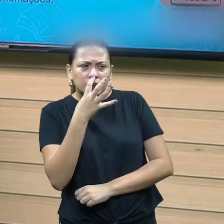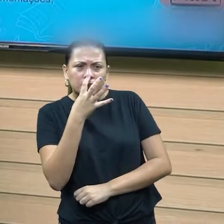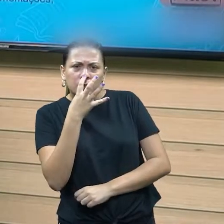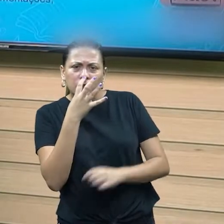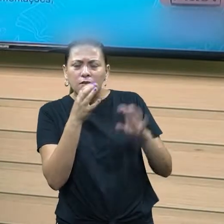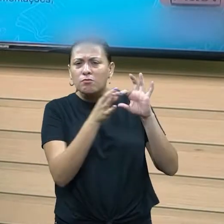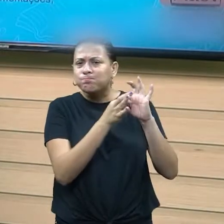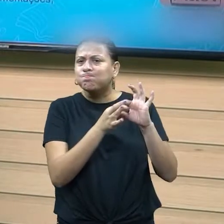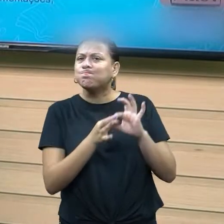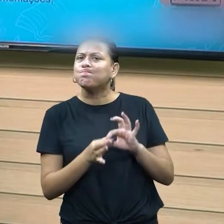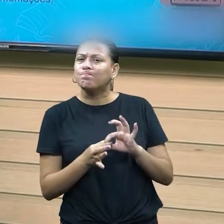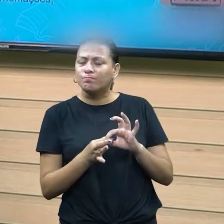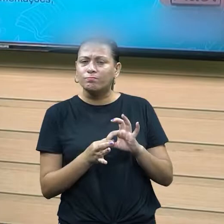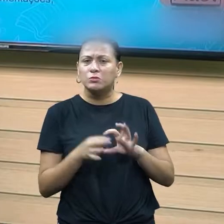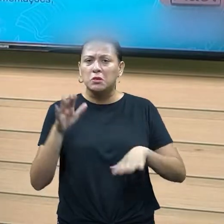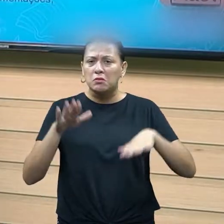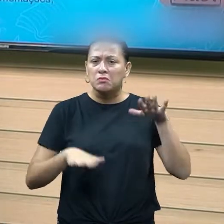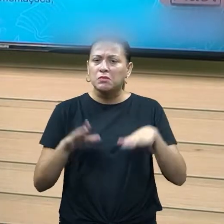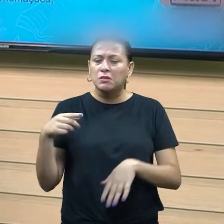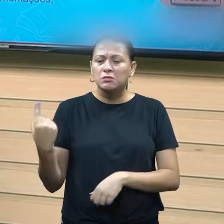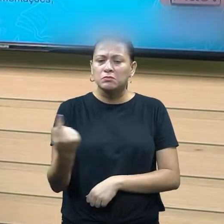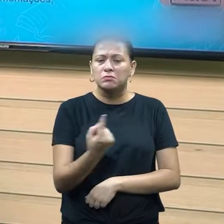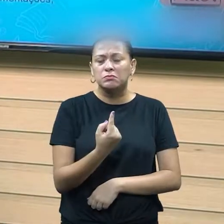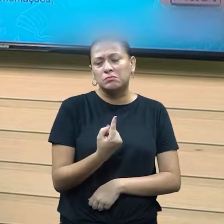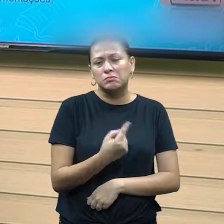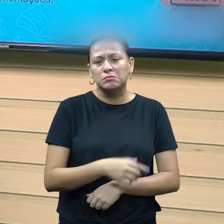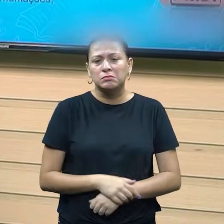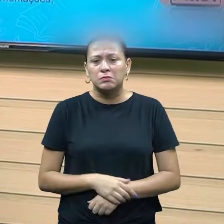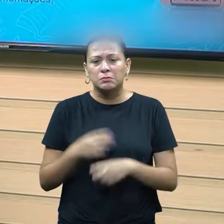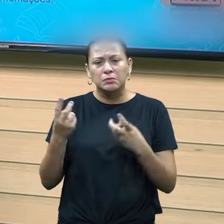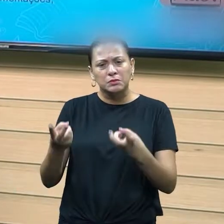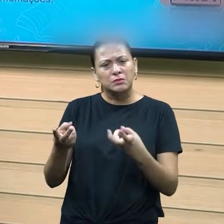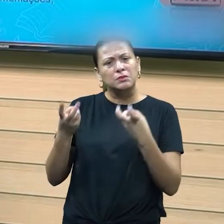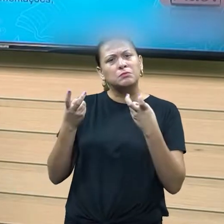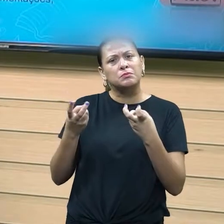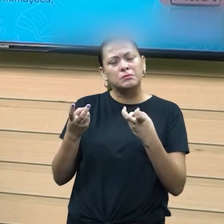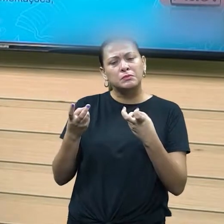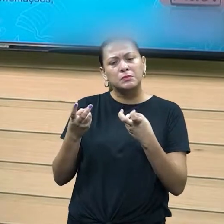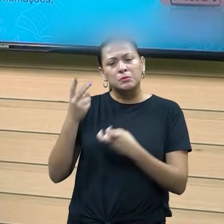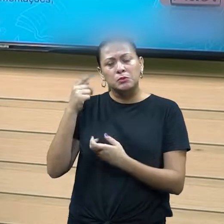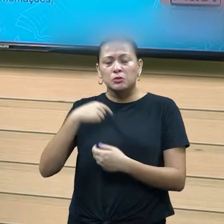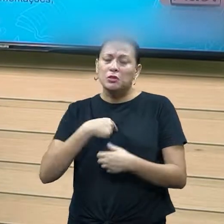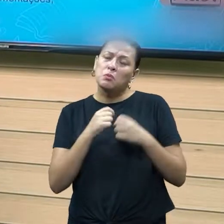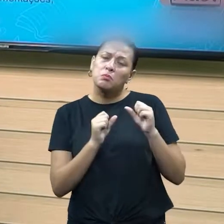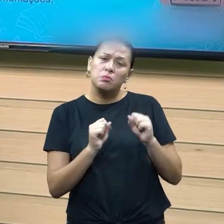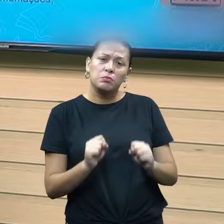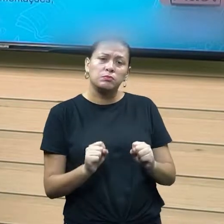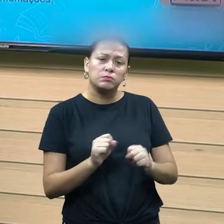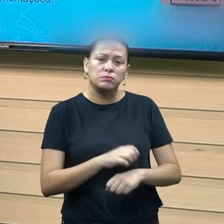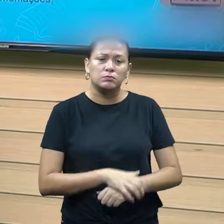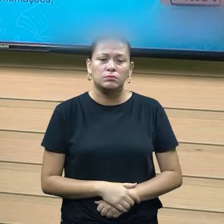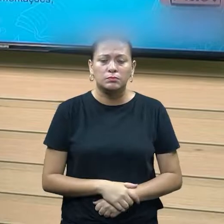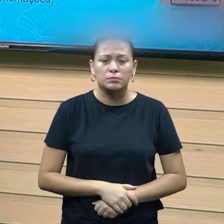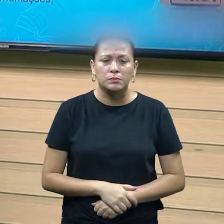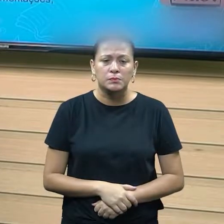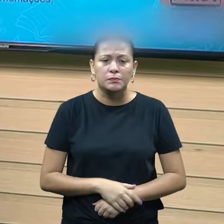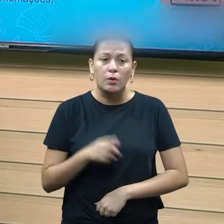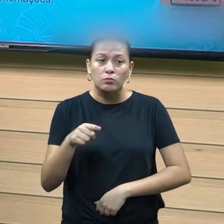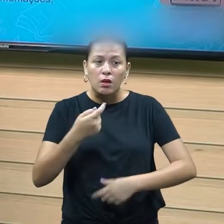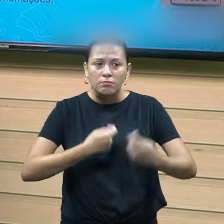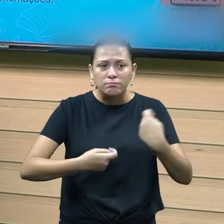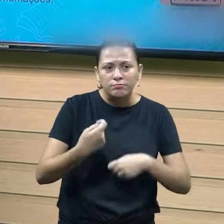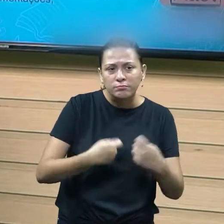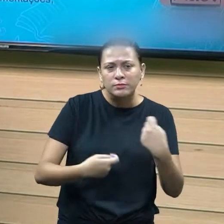situação, porque muitas das vezes a gente entra nesse processo e você consegue perceber o que eu posso, o que ali adianta na negociação,